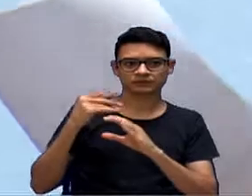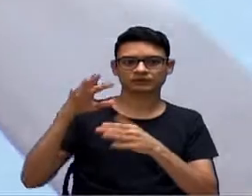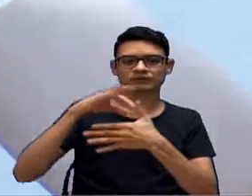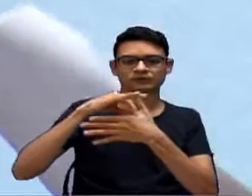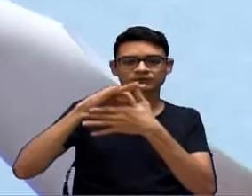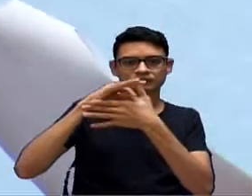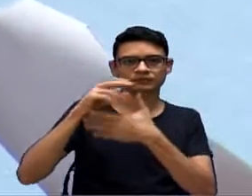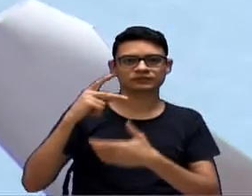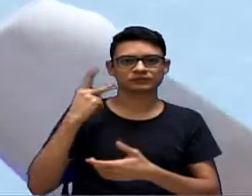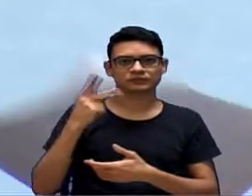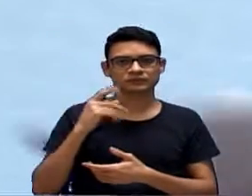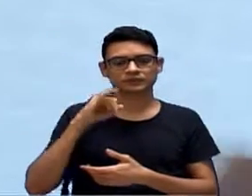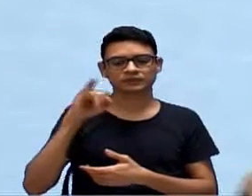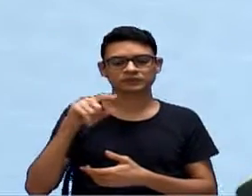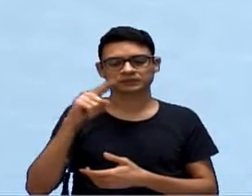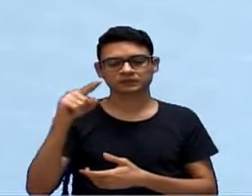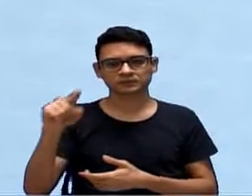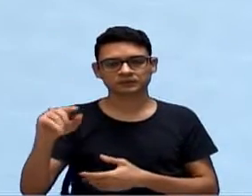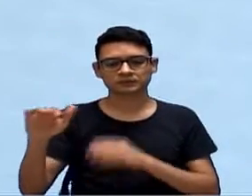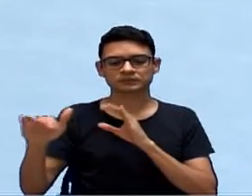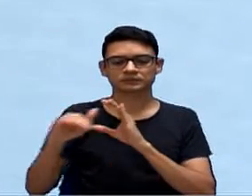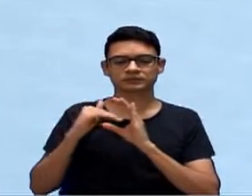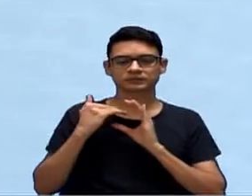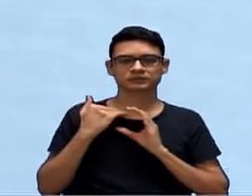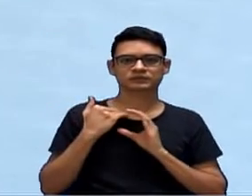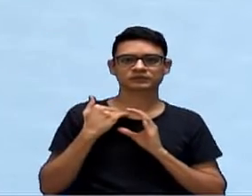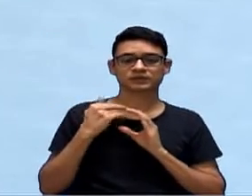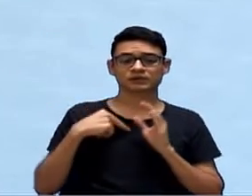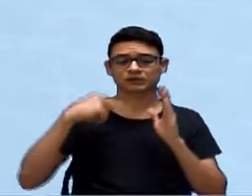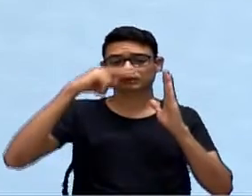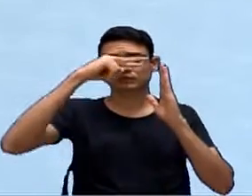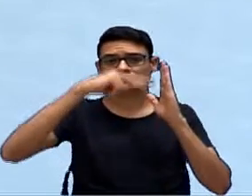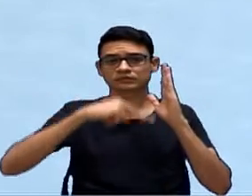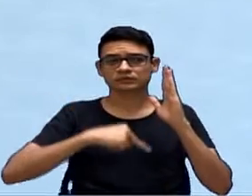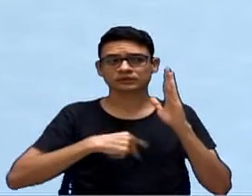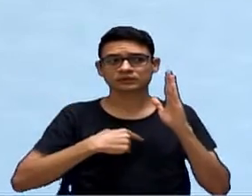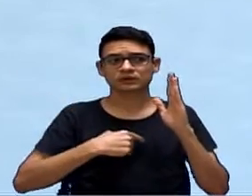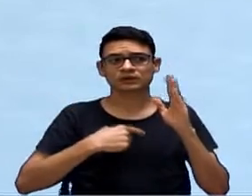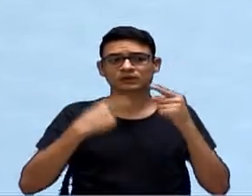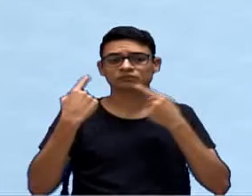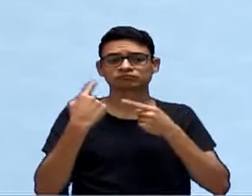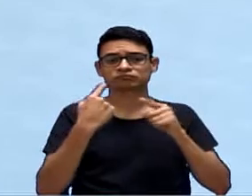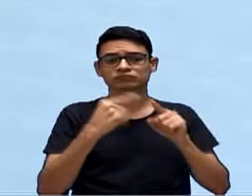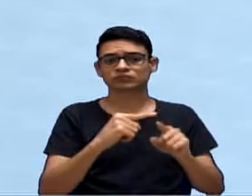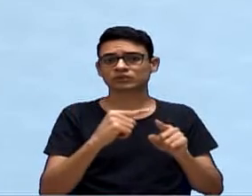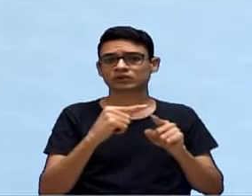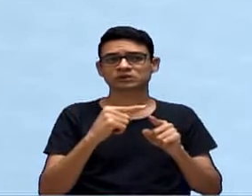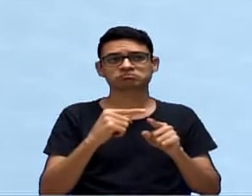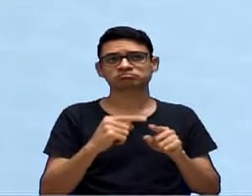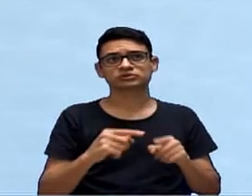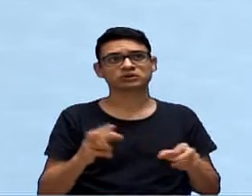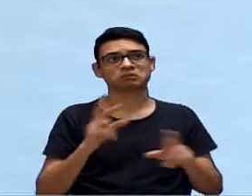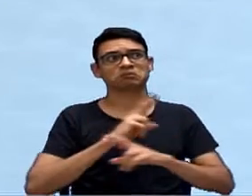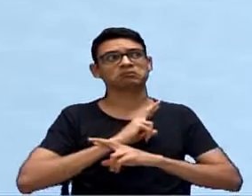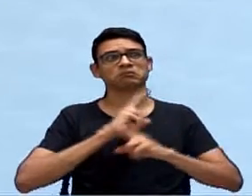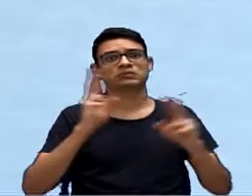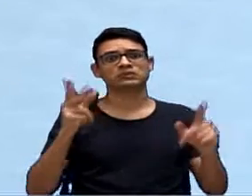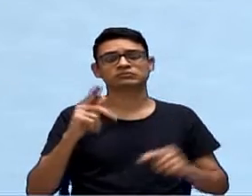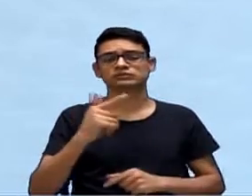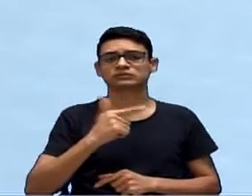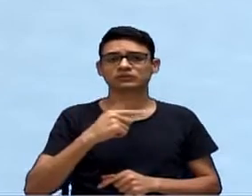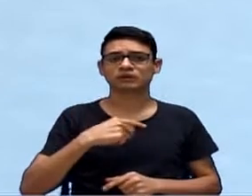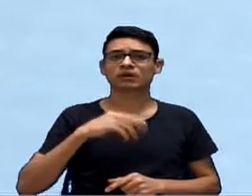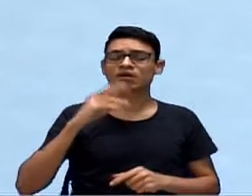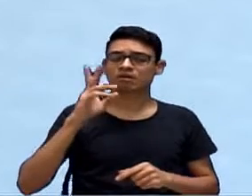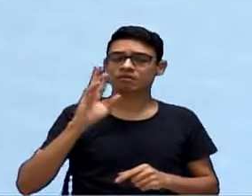governo, João Donizete, eu li aqui e não é, não tem nada excepcional, é algo que é possível ler e